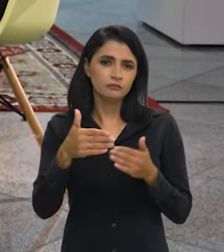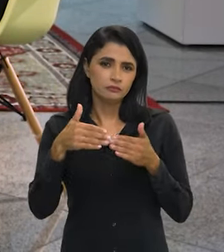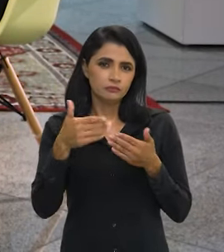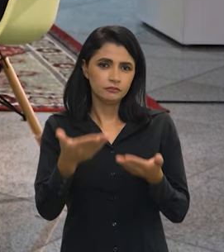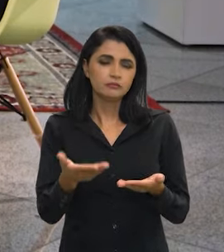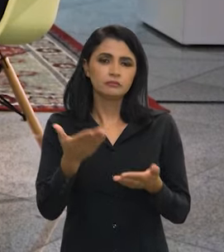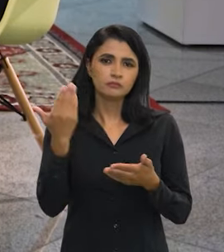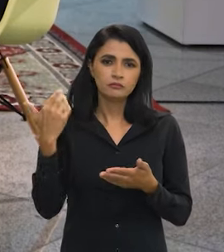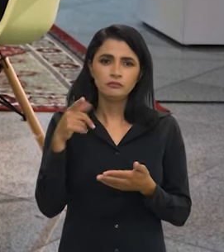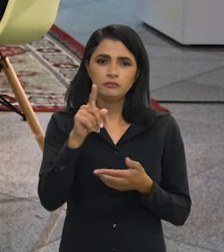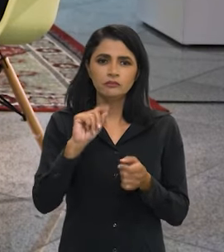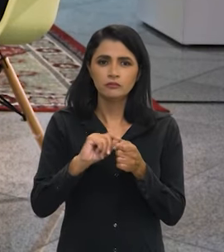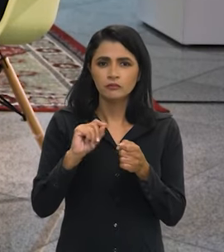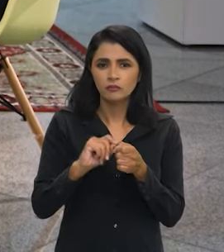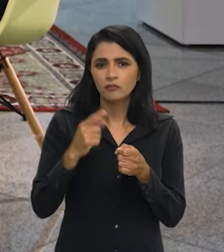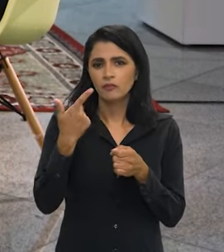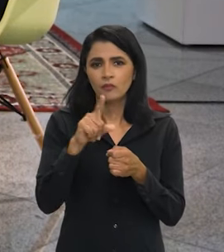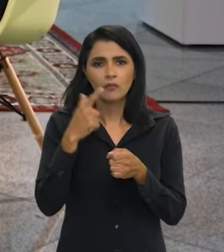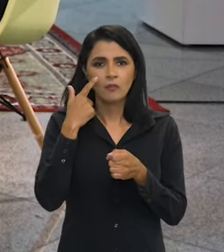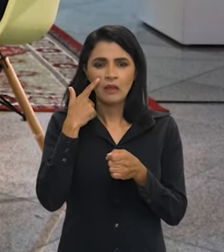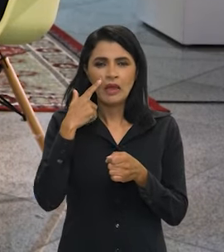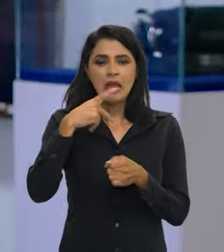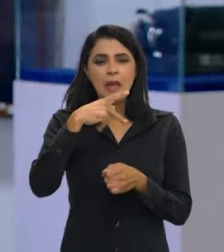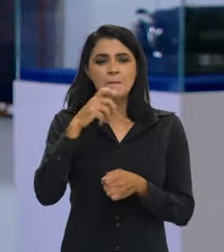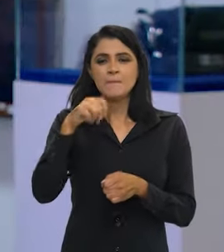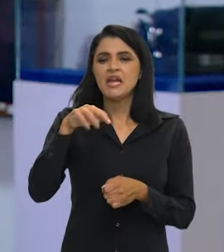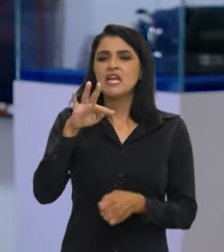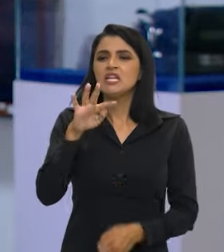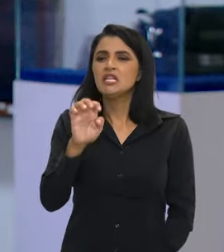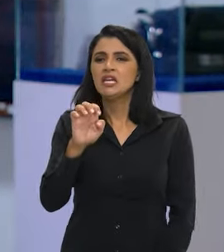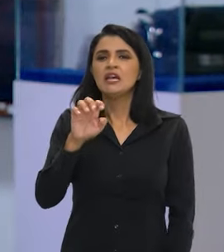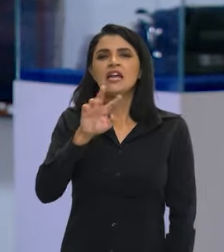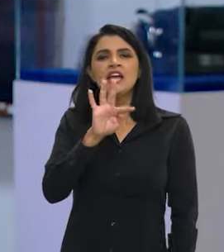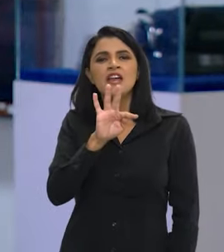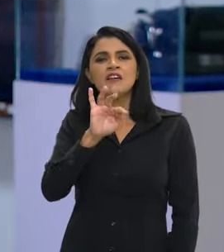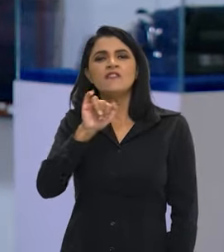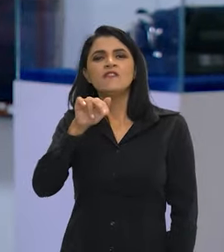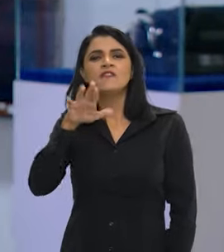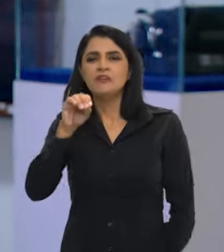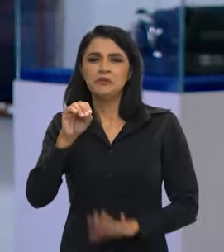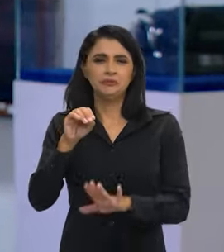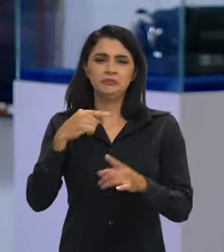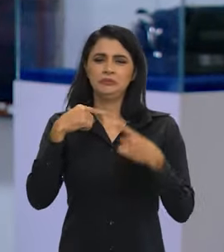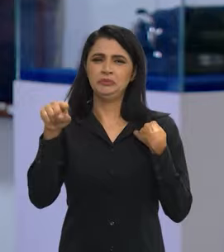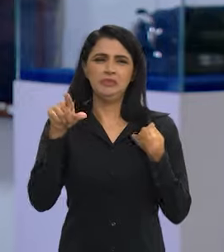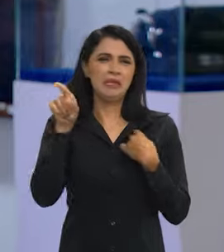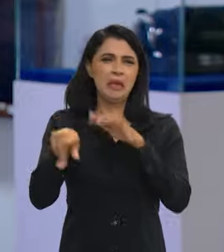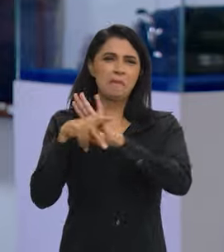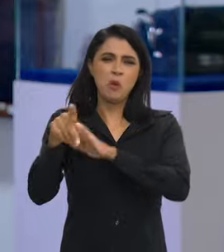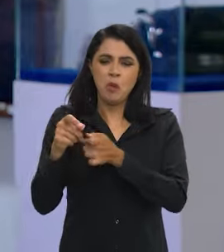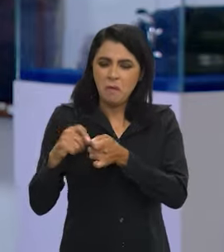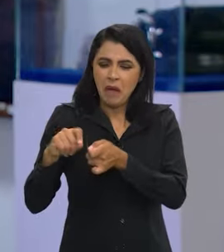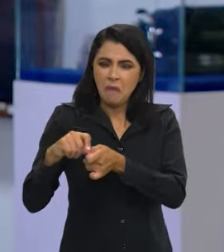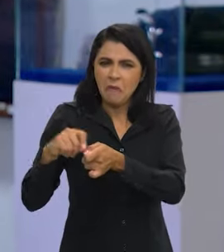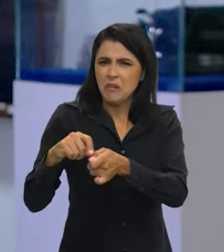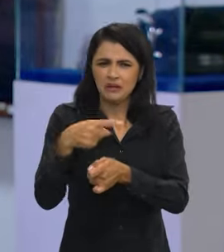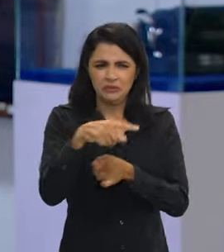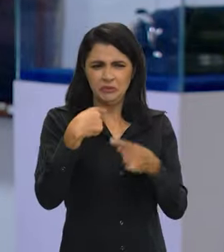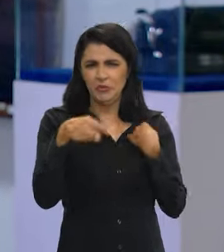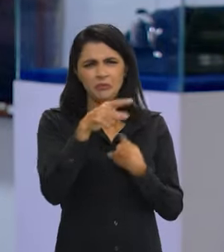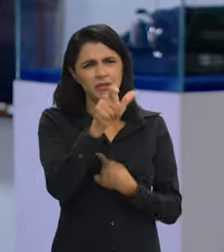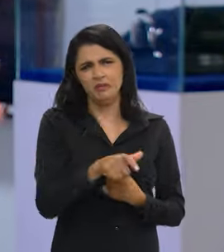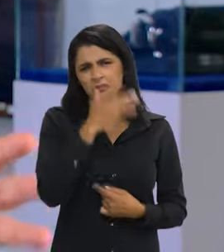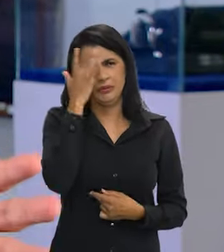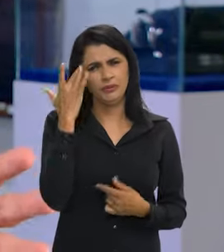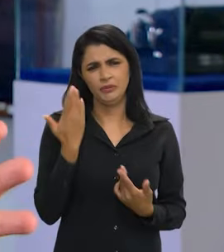me permite, certa época foram feitos... Pentefino, eu não gosto desse nome, pentefino. Eu acho que pentefino é para piolho. Não acho que pentefino é para pessoas, para